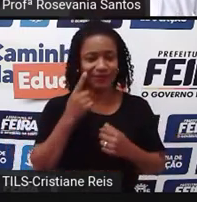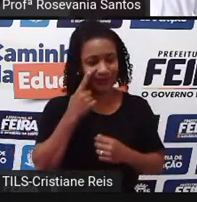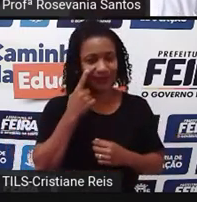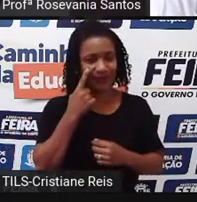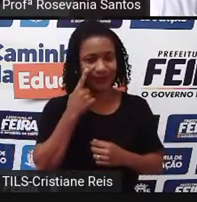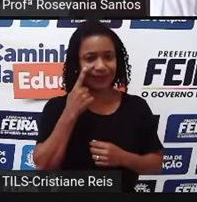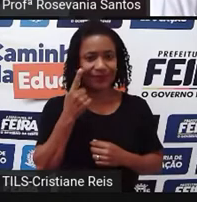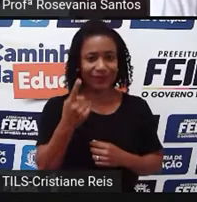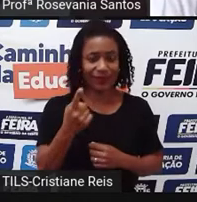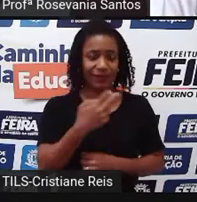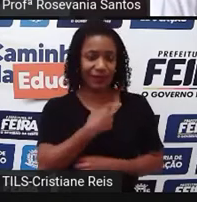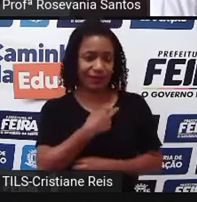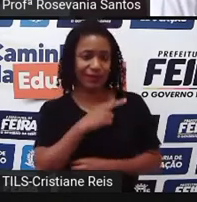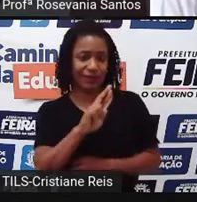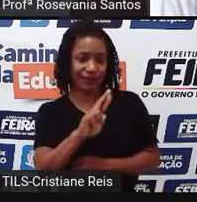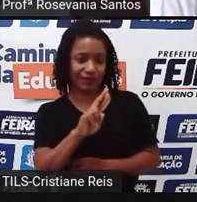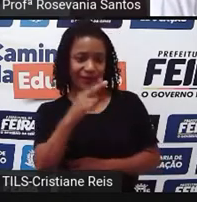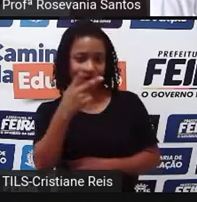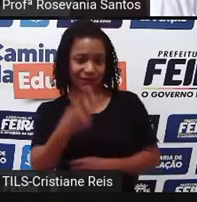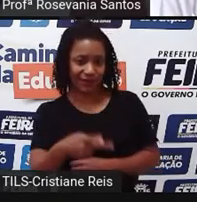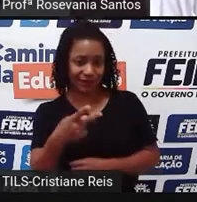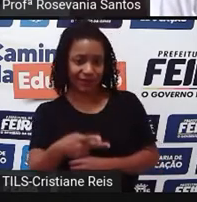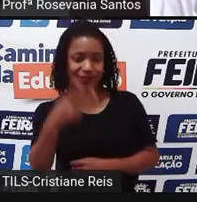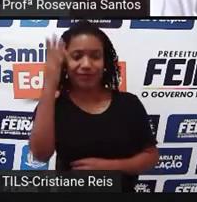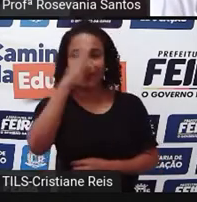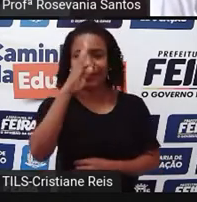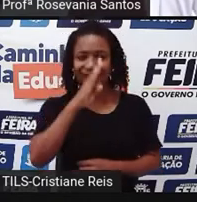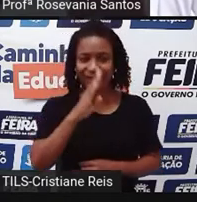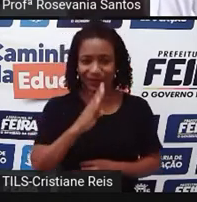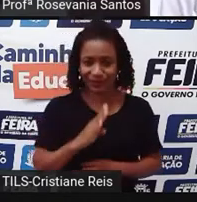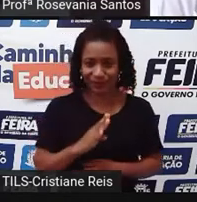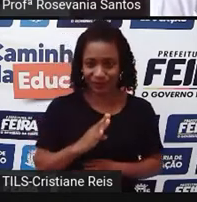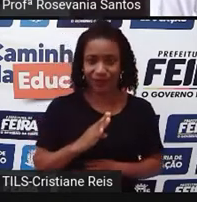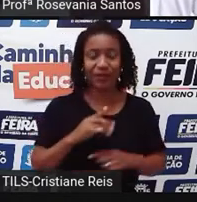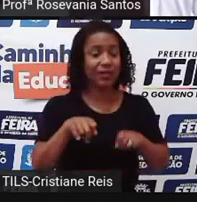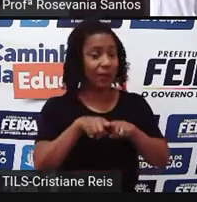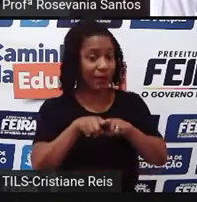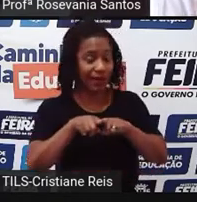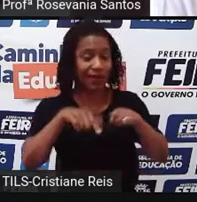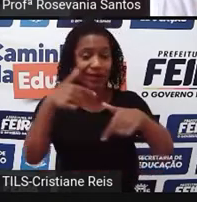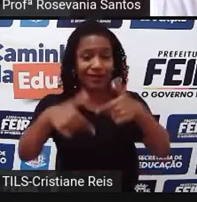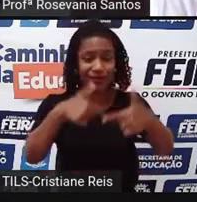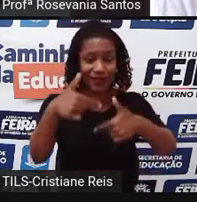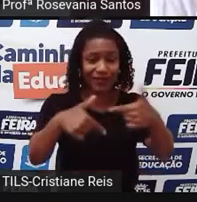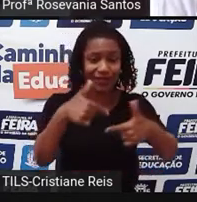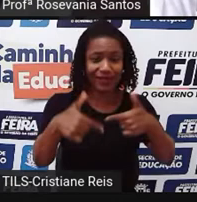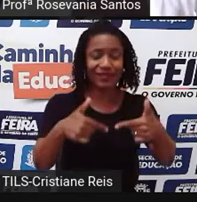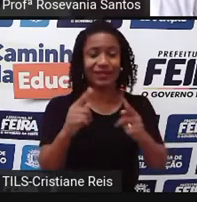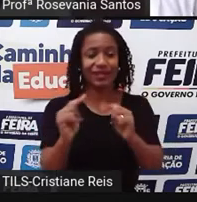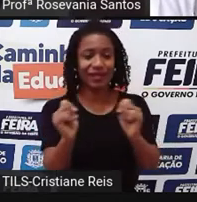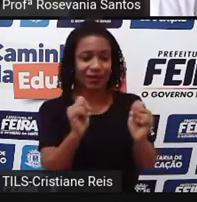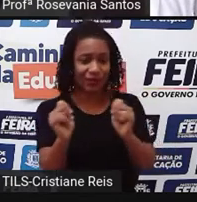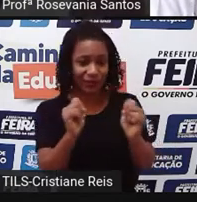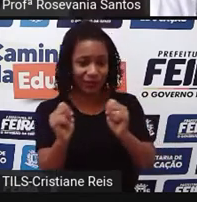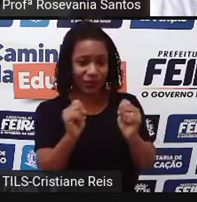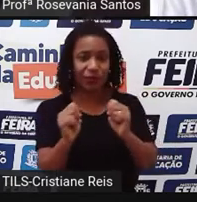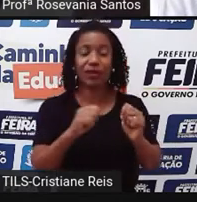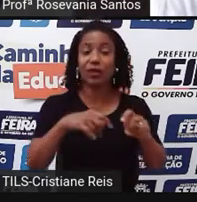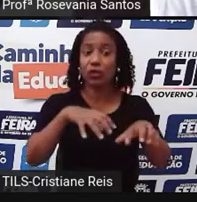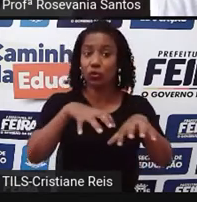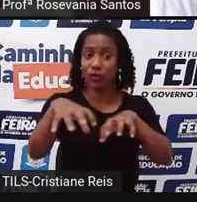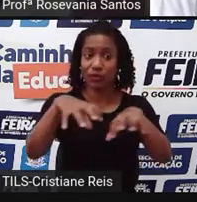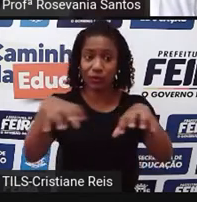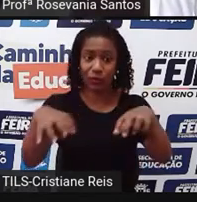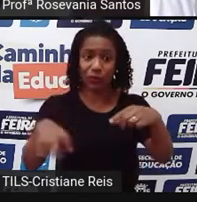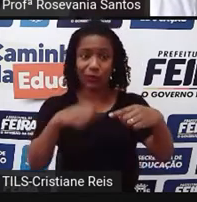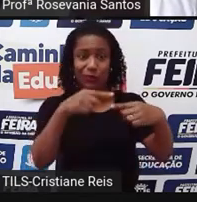como religião atuante no nosso país. As atividades econômicas, sejam elas do setor primário, do setor secundário,